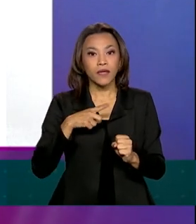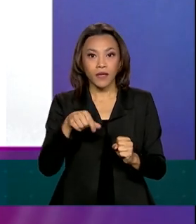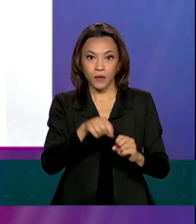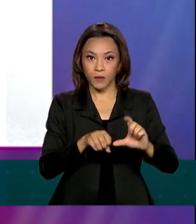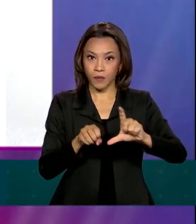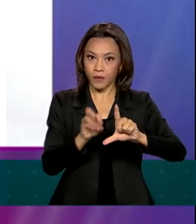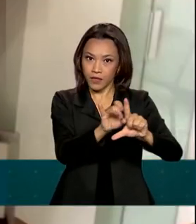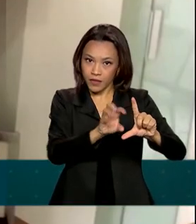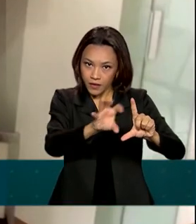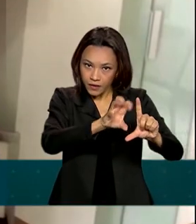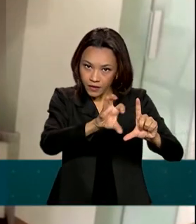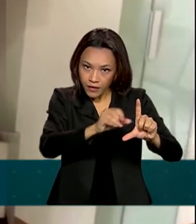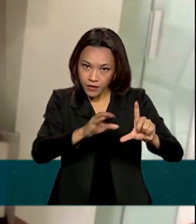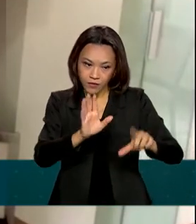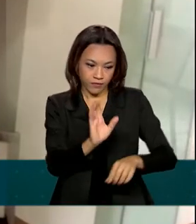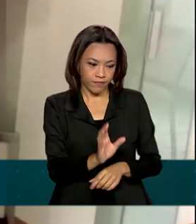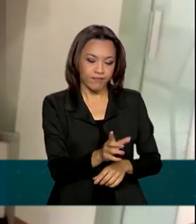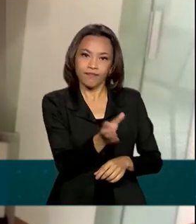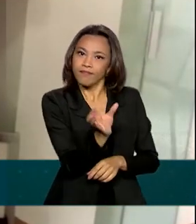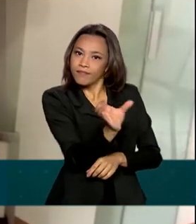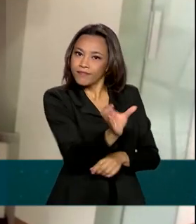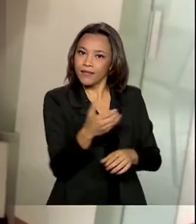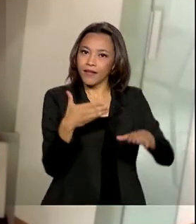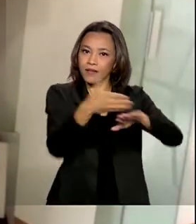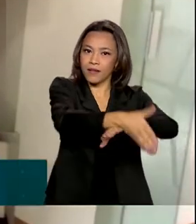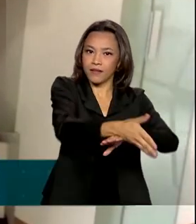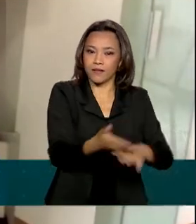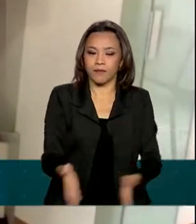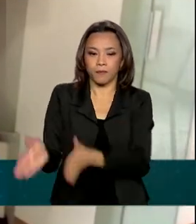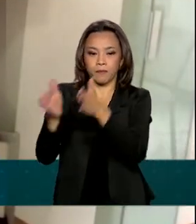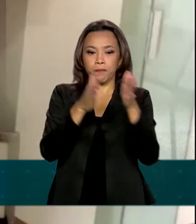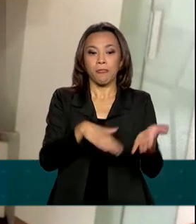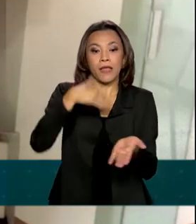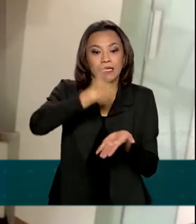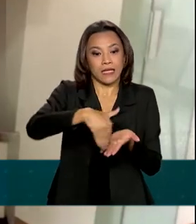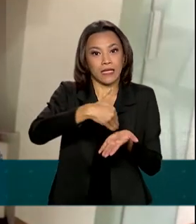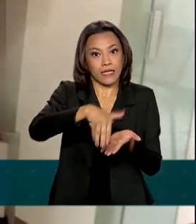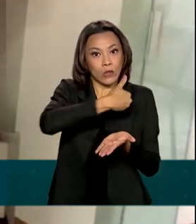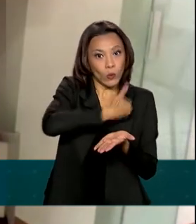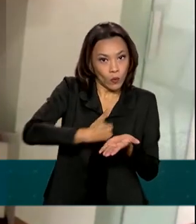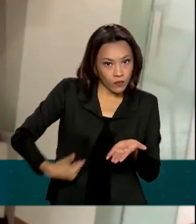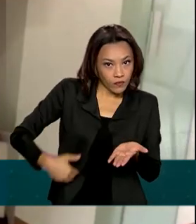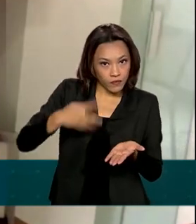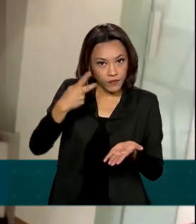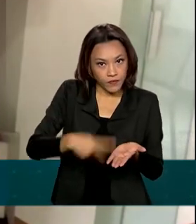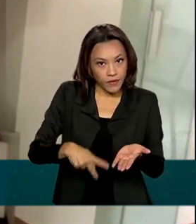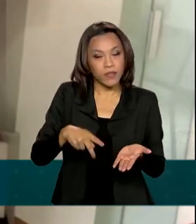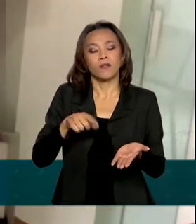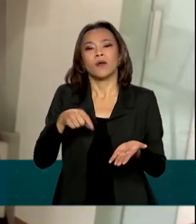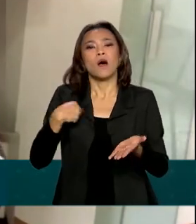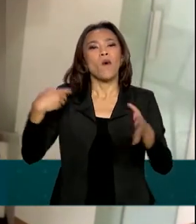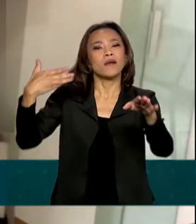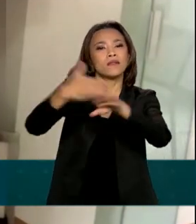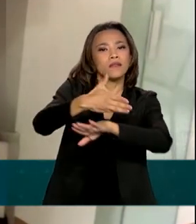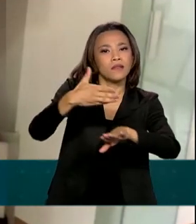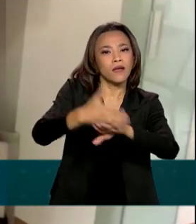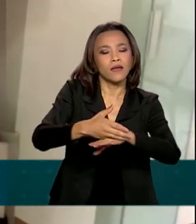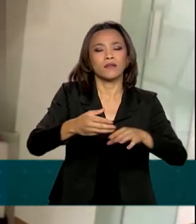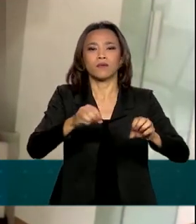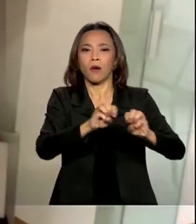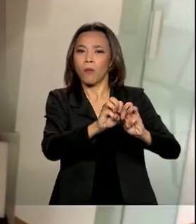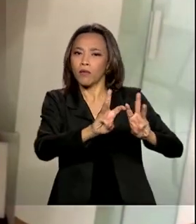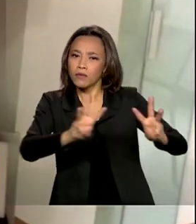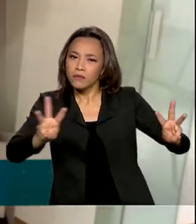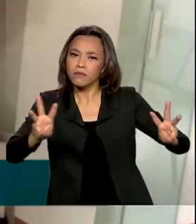meio de um QR Code. A Secretaria de Governo Digital garante que o acesso aos serviços públicos por meio